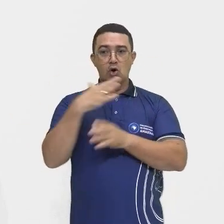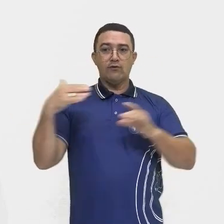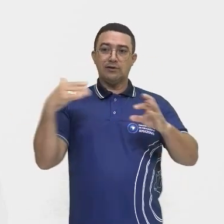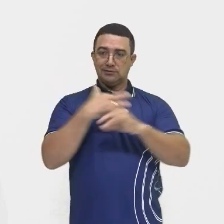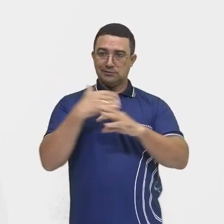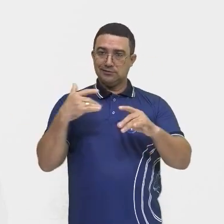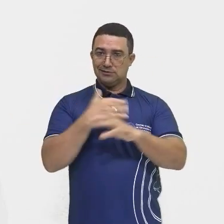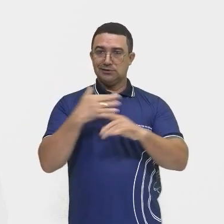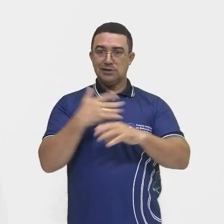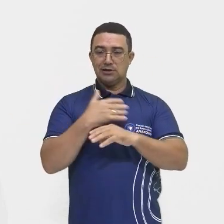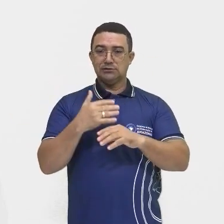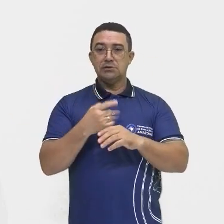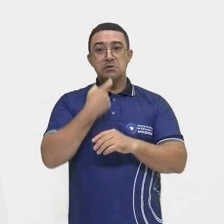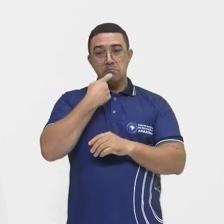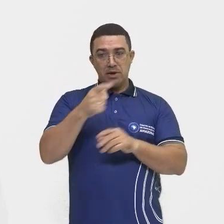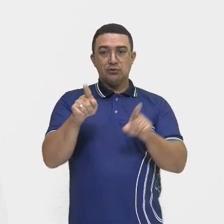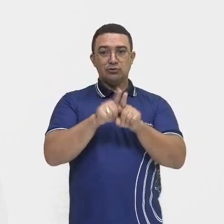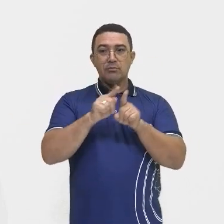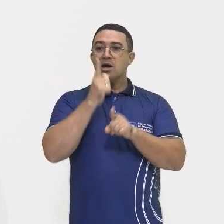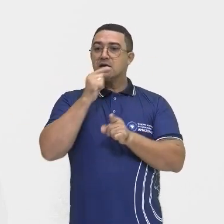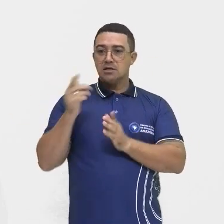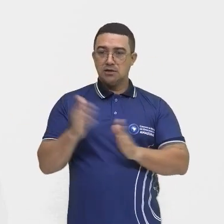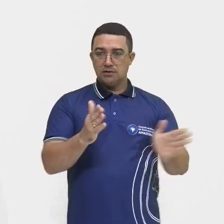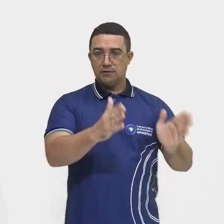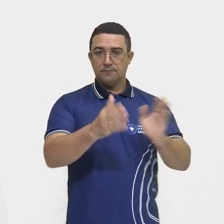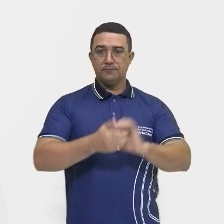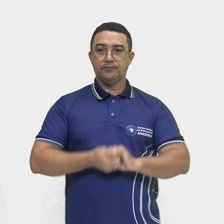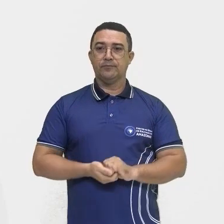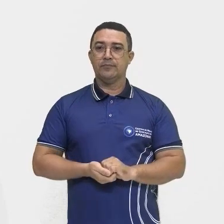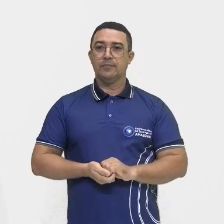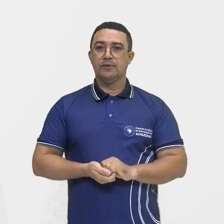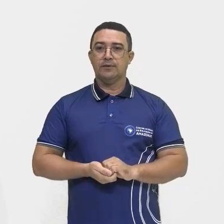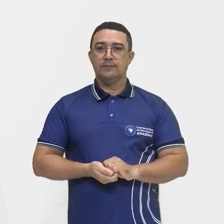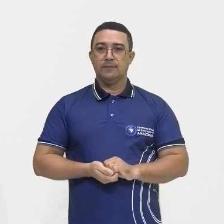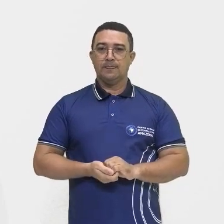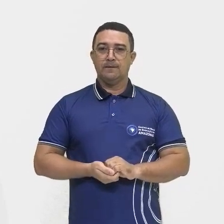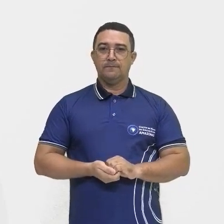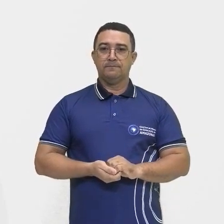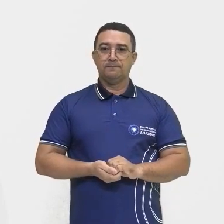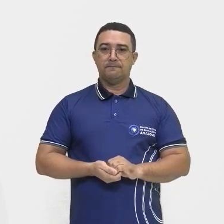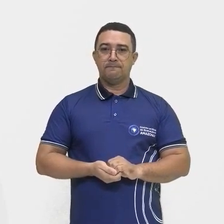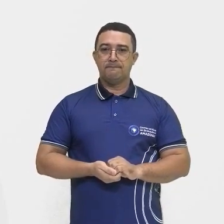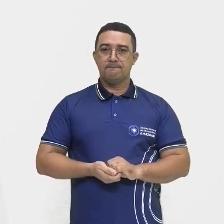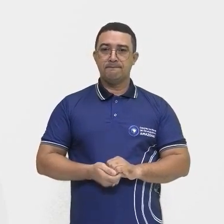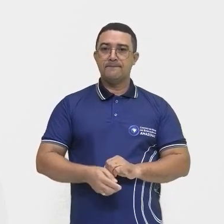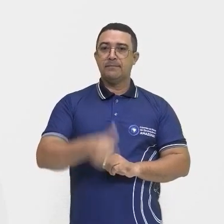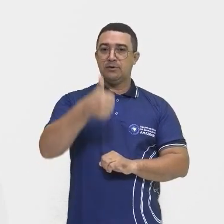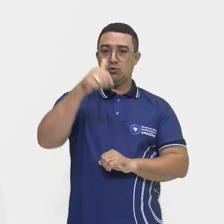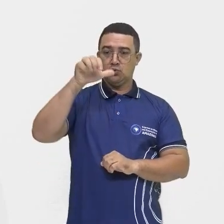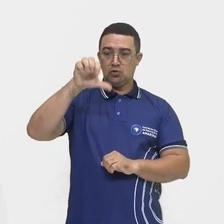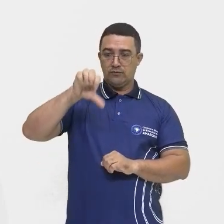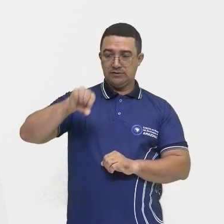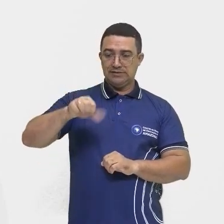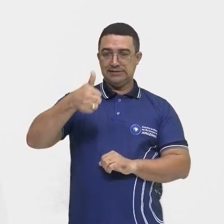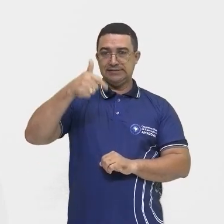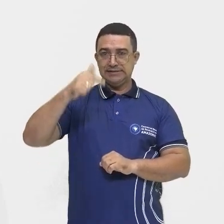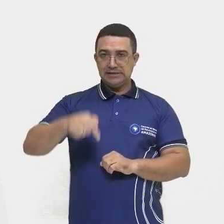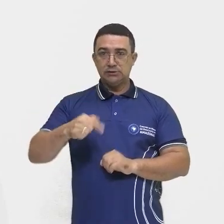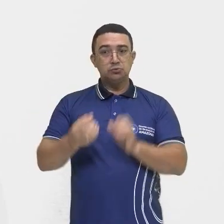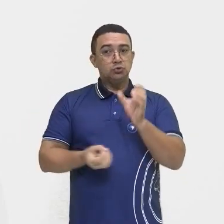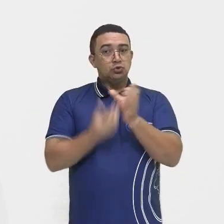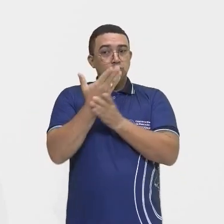firmes, ao longo dos rios também. Em 1917, vai surgir o Programa de Integração Nacional,